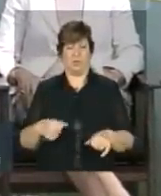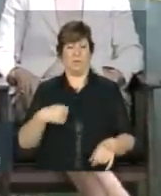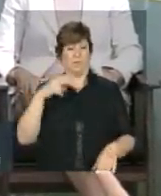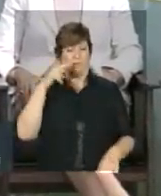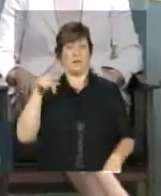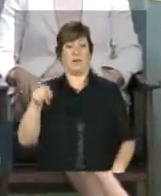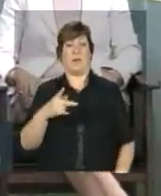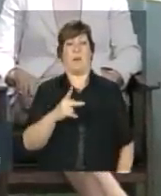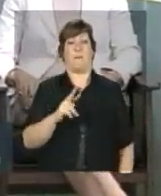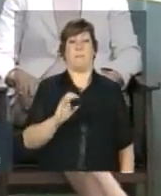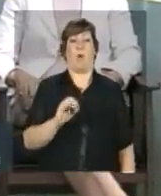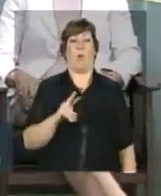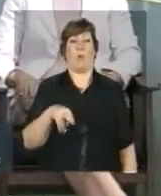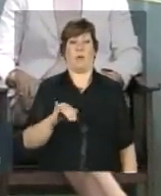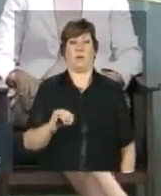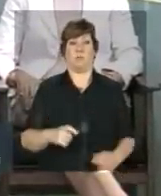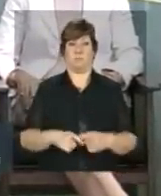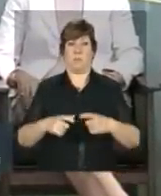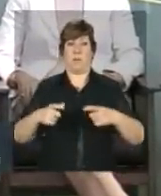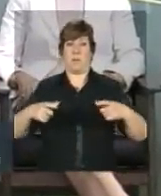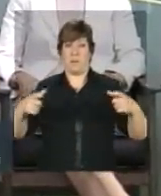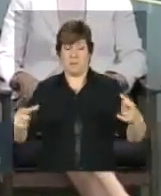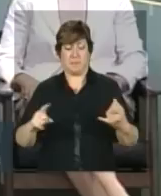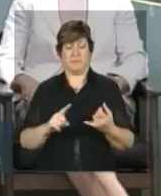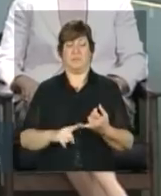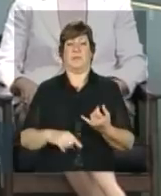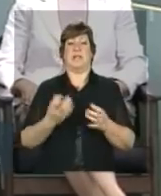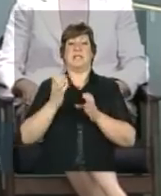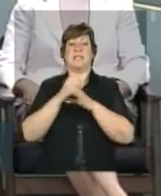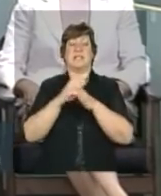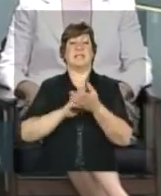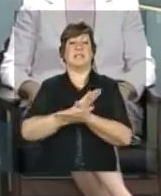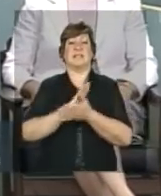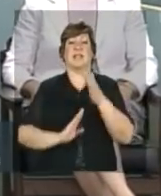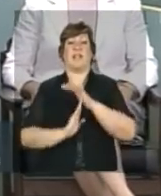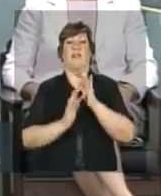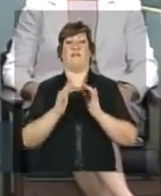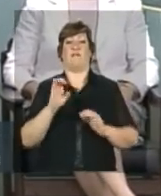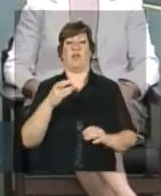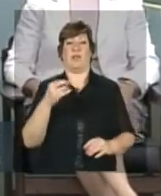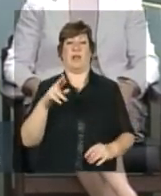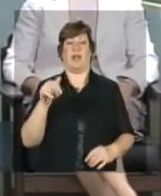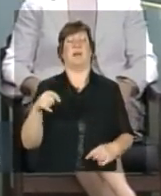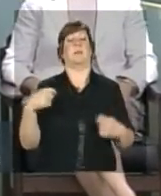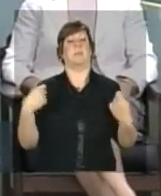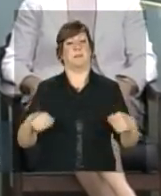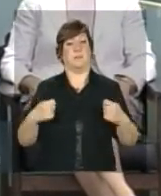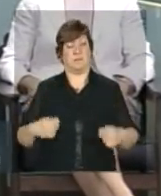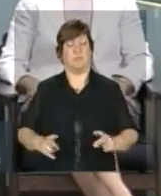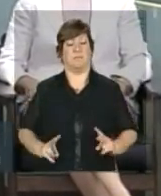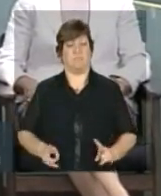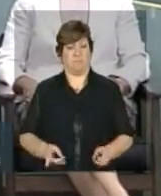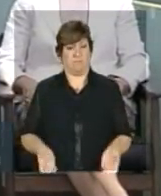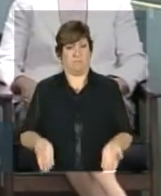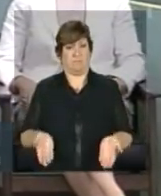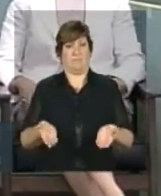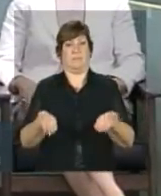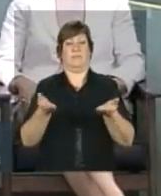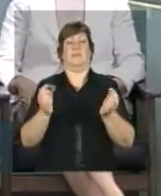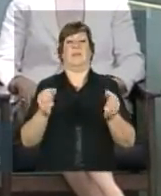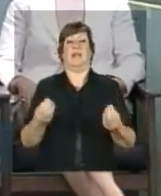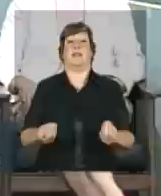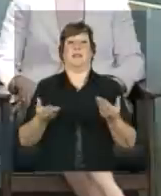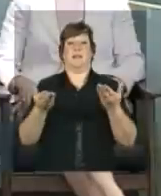vendo o ProUni crescer estamos fazendo ciência sem fronteira que também tem de ficar em pé tem de ser